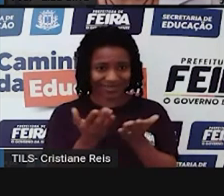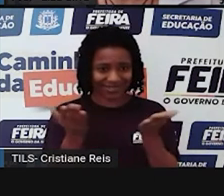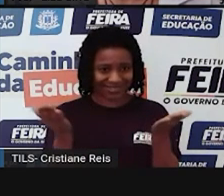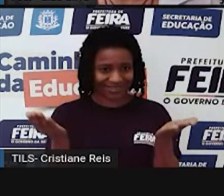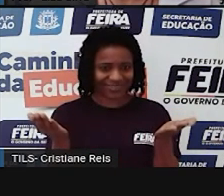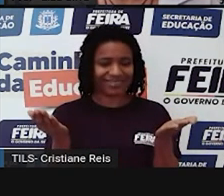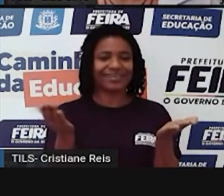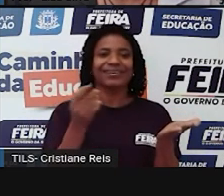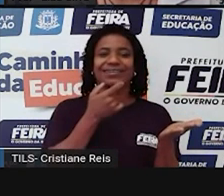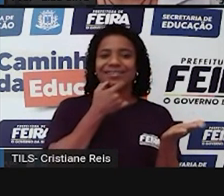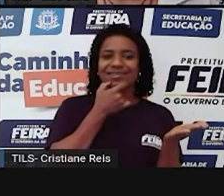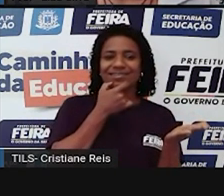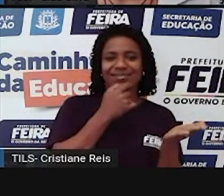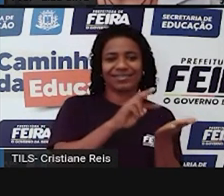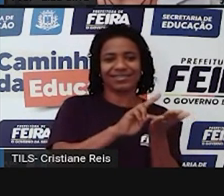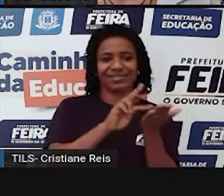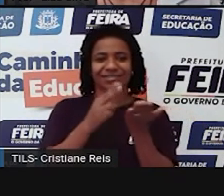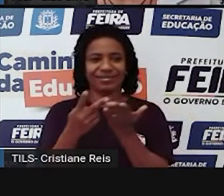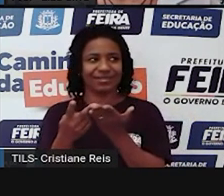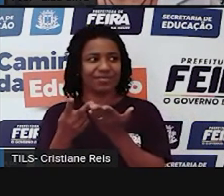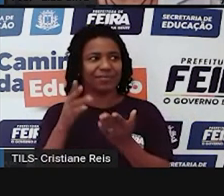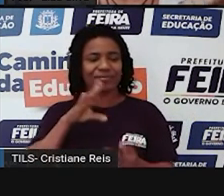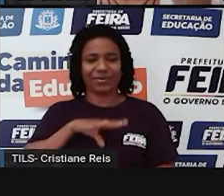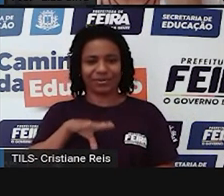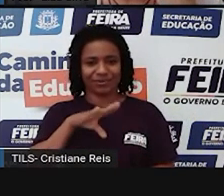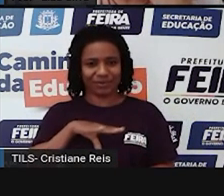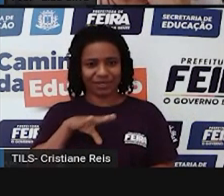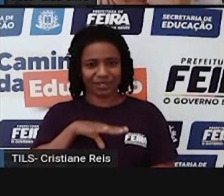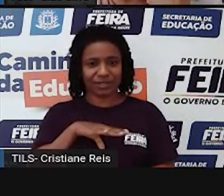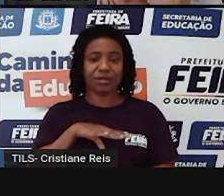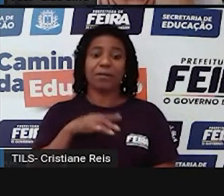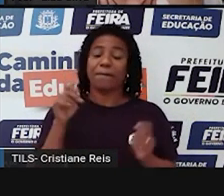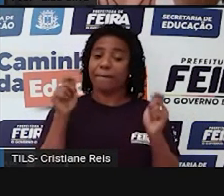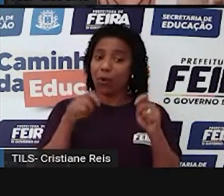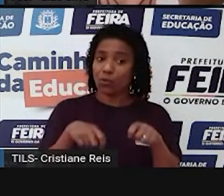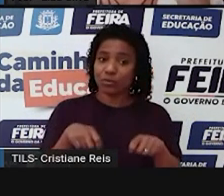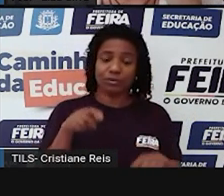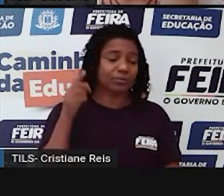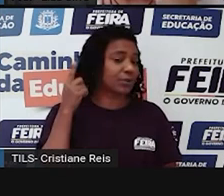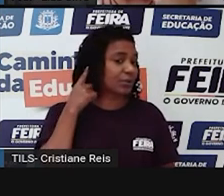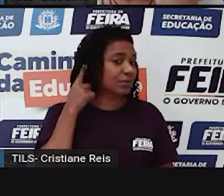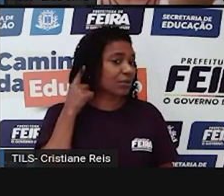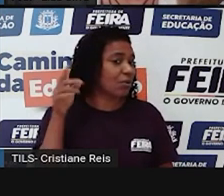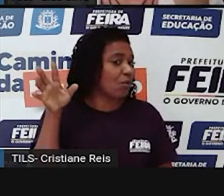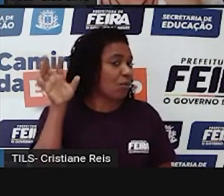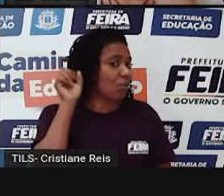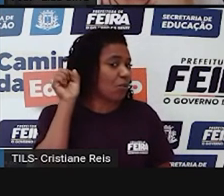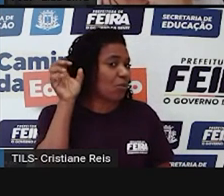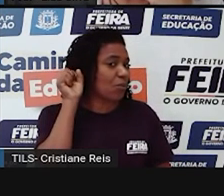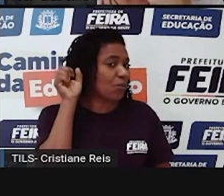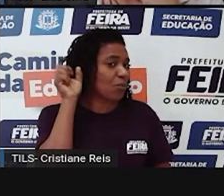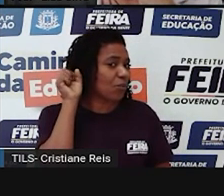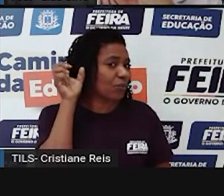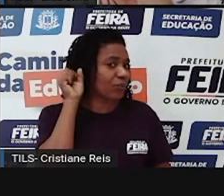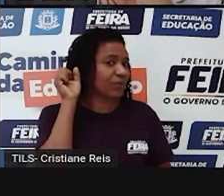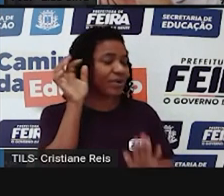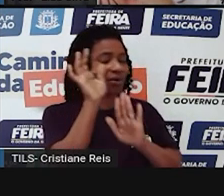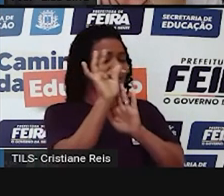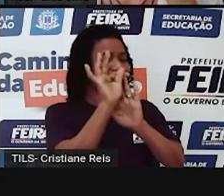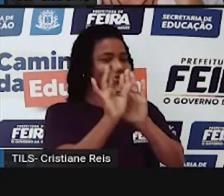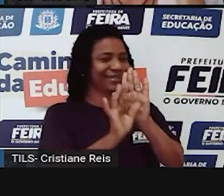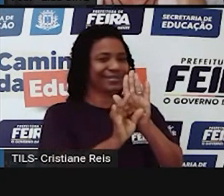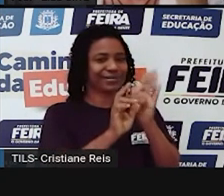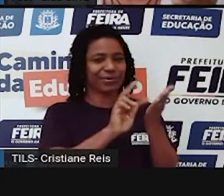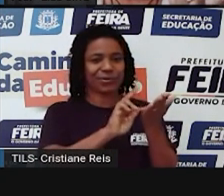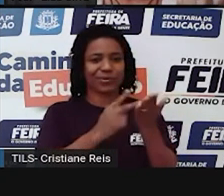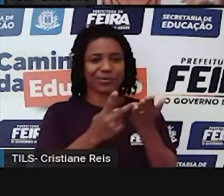utilizei este outro recurso que é você ouvir as palavras os textos em língua inglesa